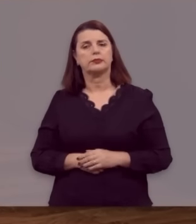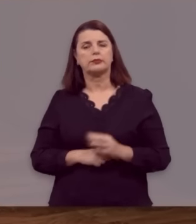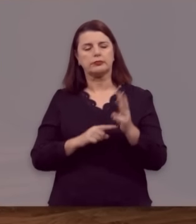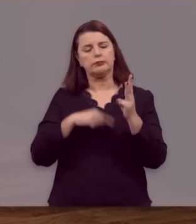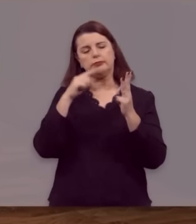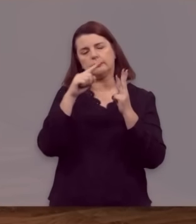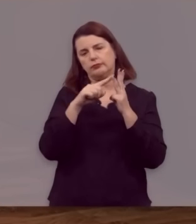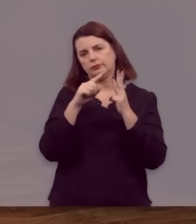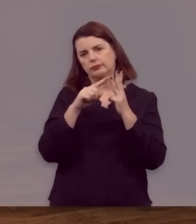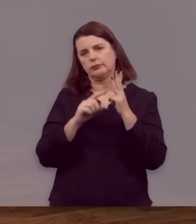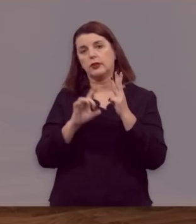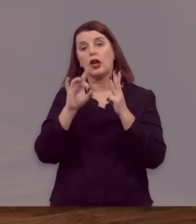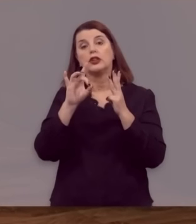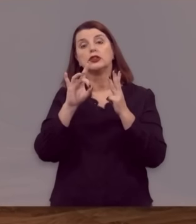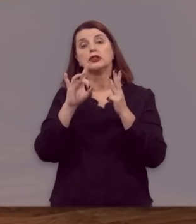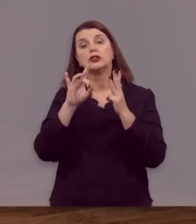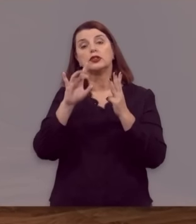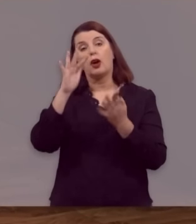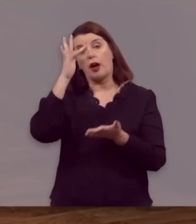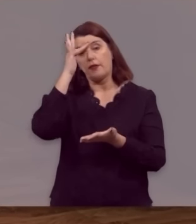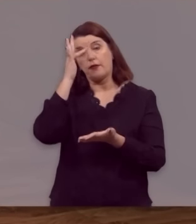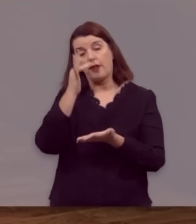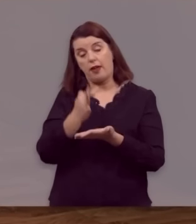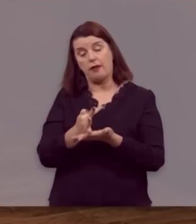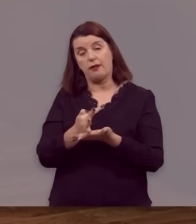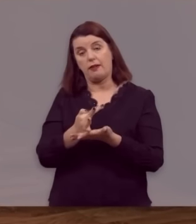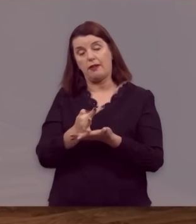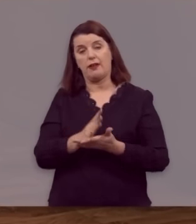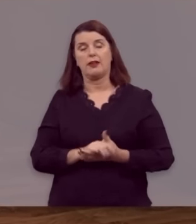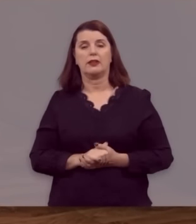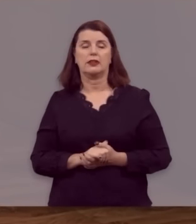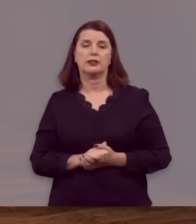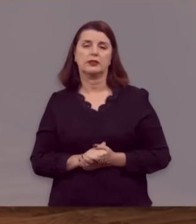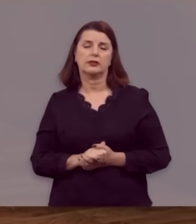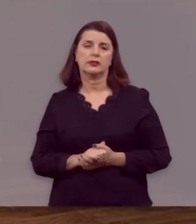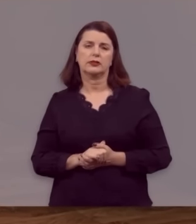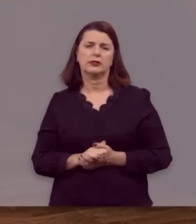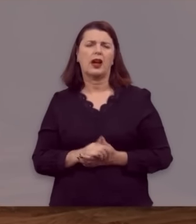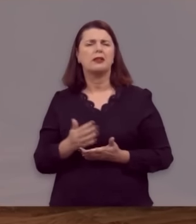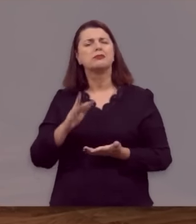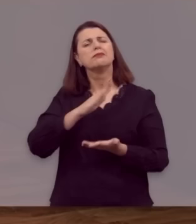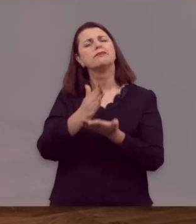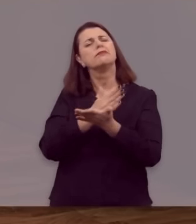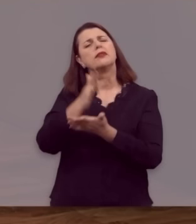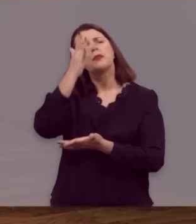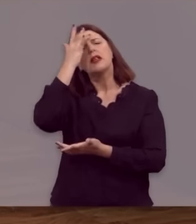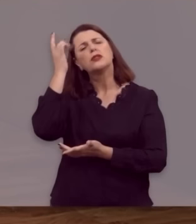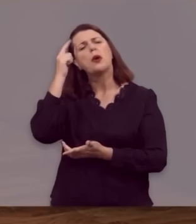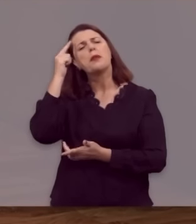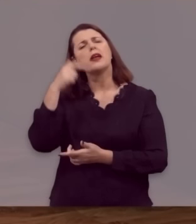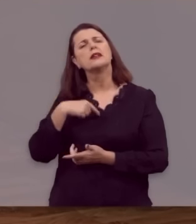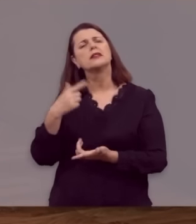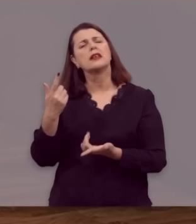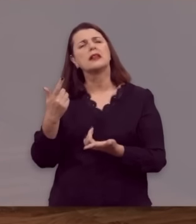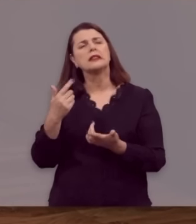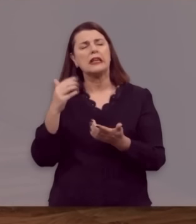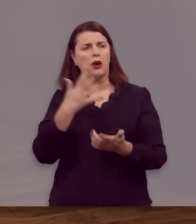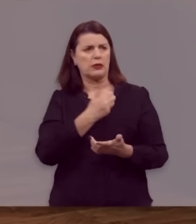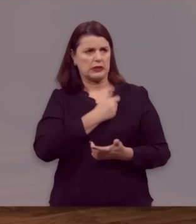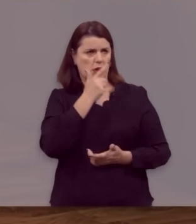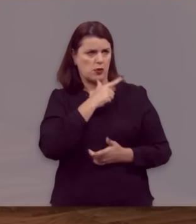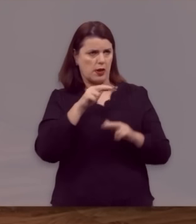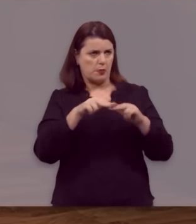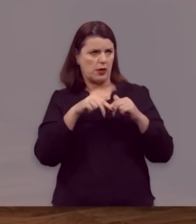em terceiro lugar, só lafide, só a fé. Algumas pessoas pensam que a salvação é pelas obras.